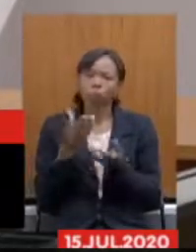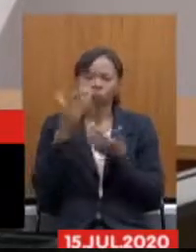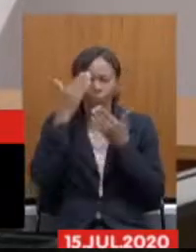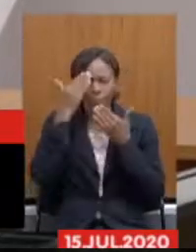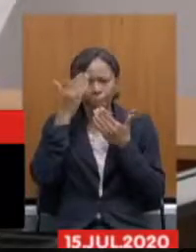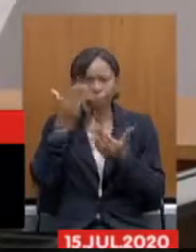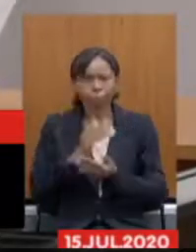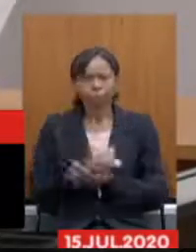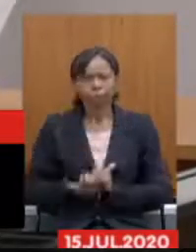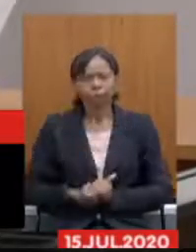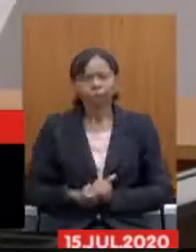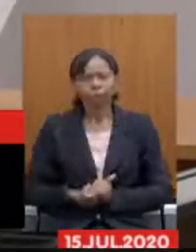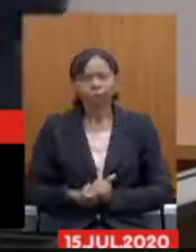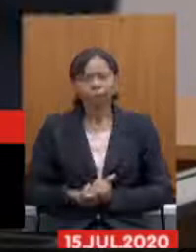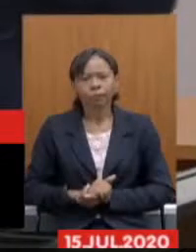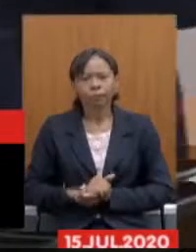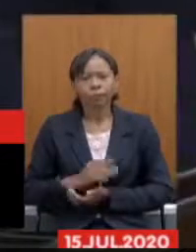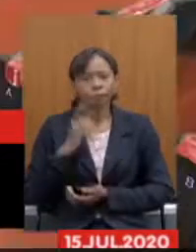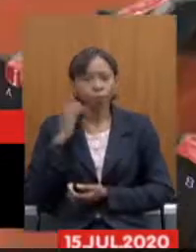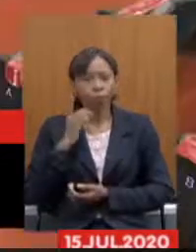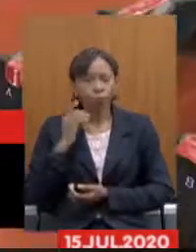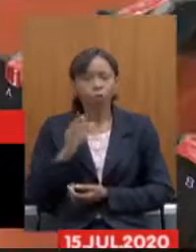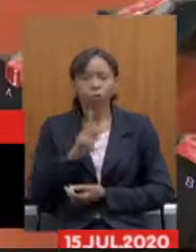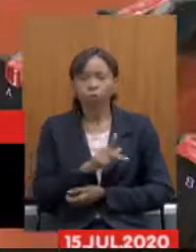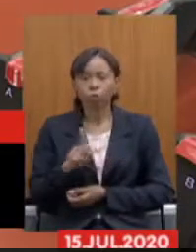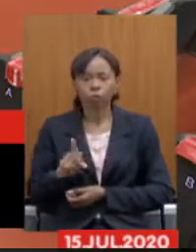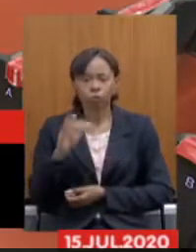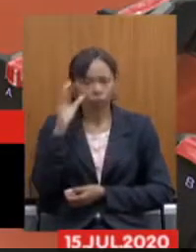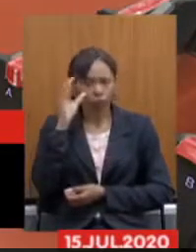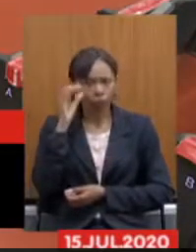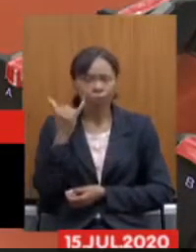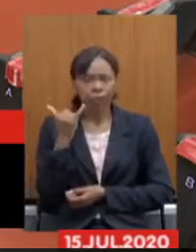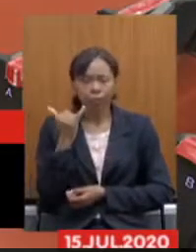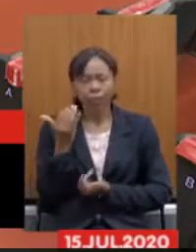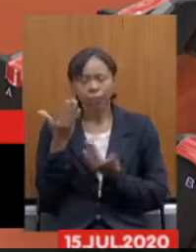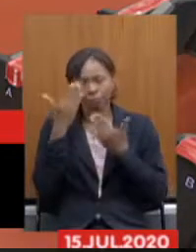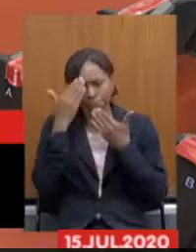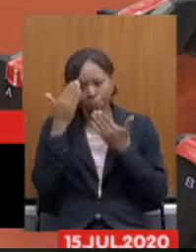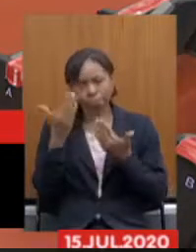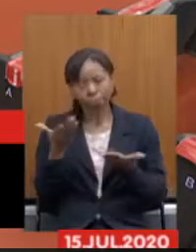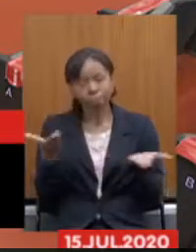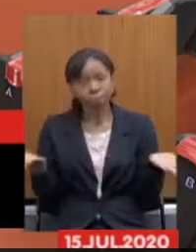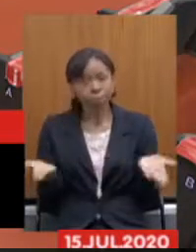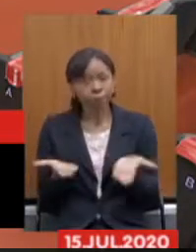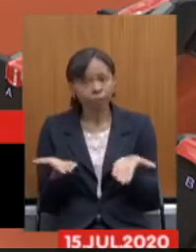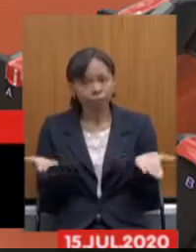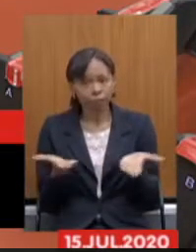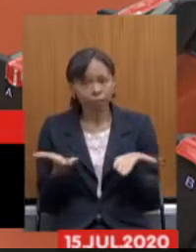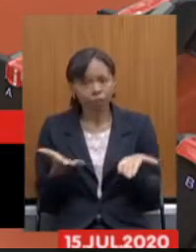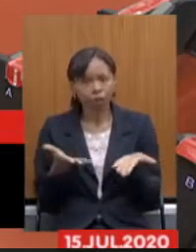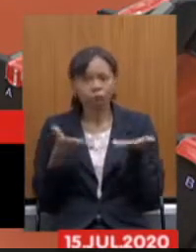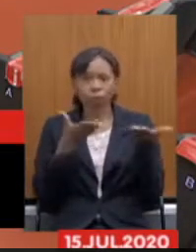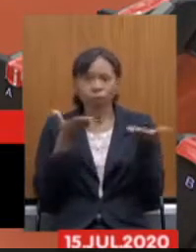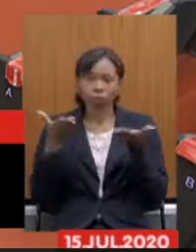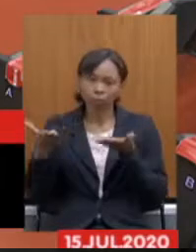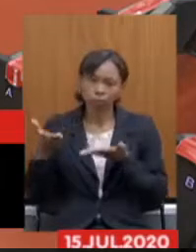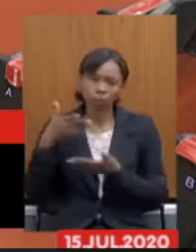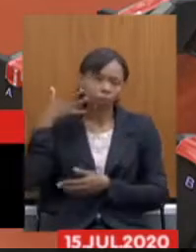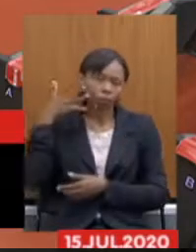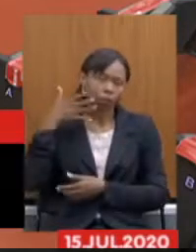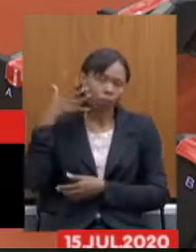obrigado deputado professor cleiton e neste momento passaremos a palavra